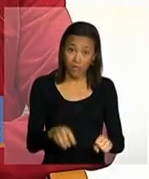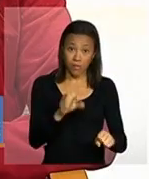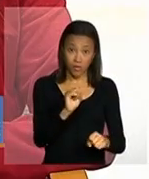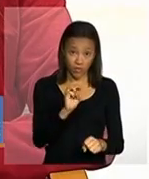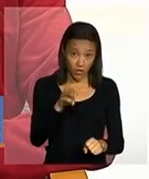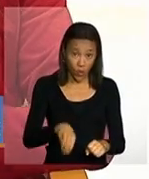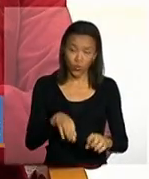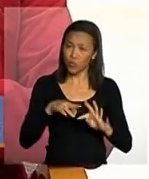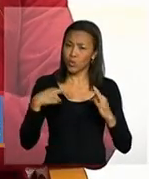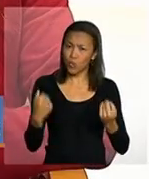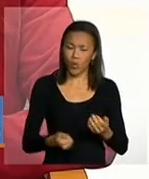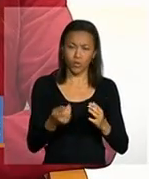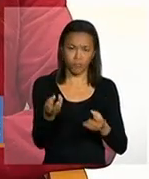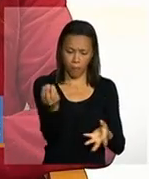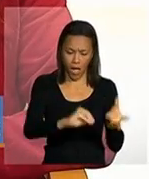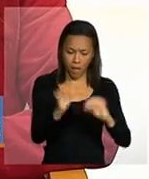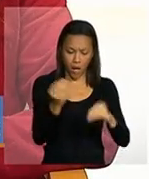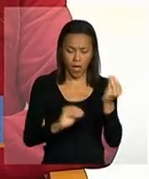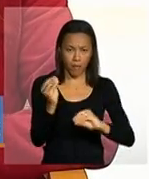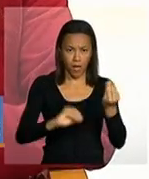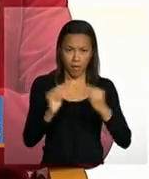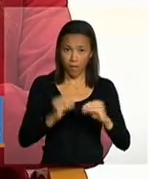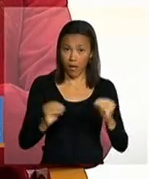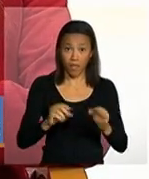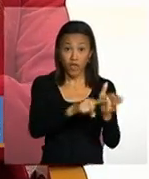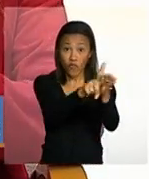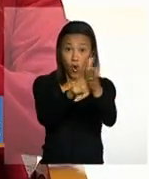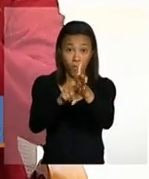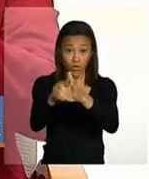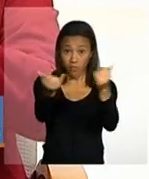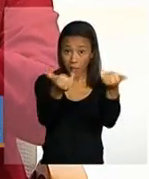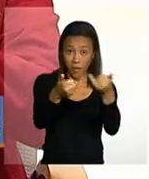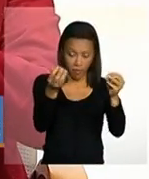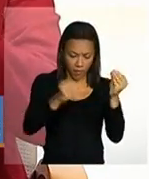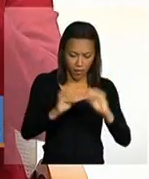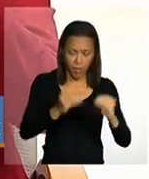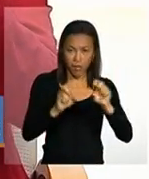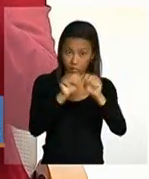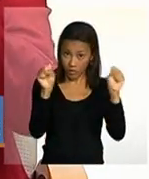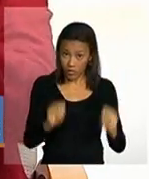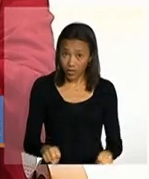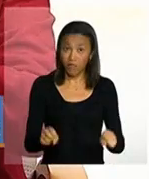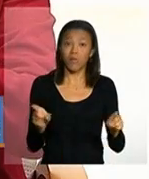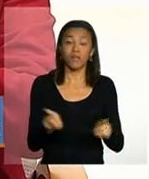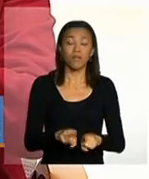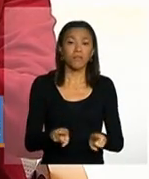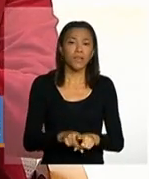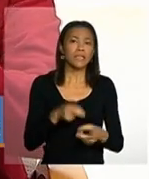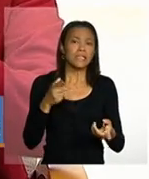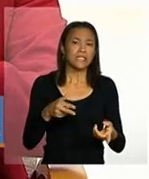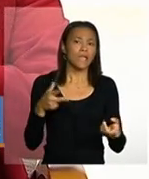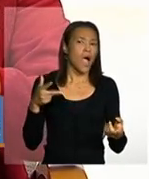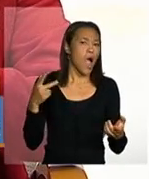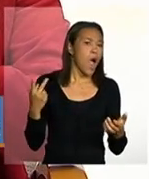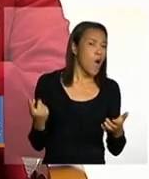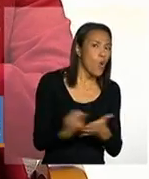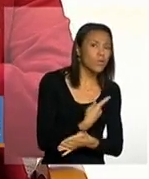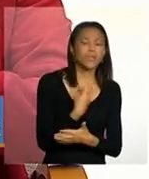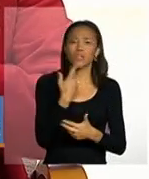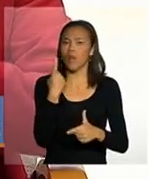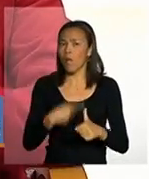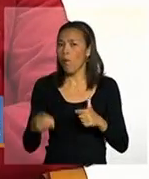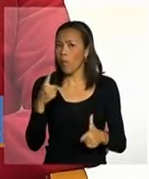acompanhamento das famílias deverá ser feito no SICOM e também a solicitação da interrupção dos efeitos que é